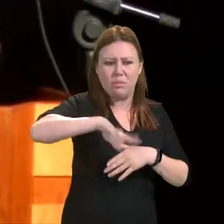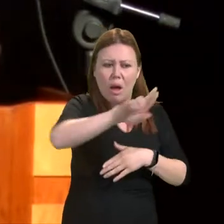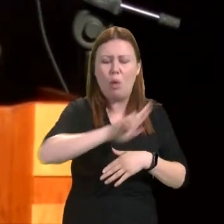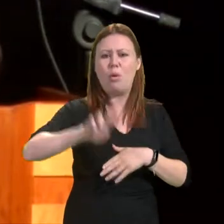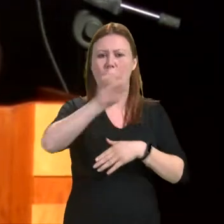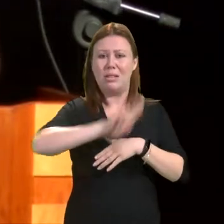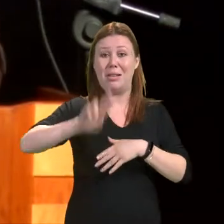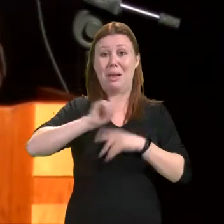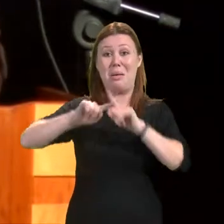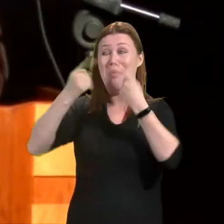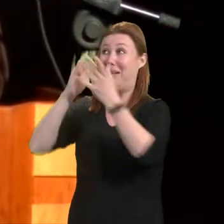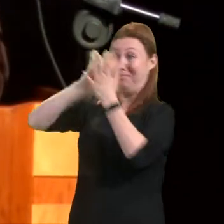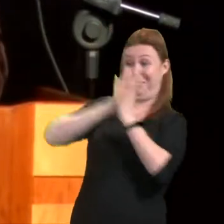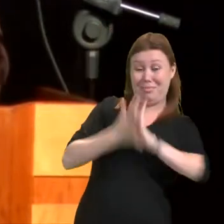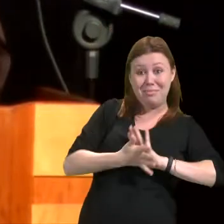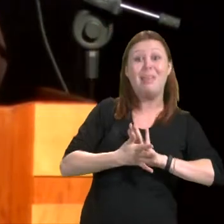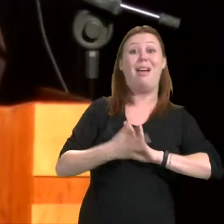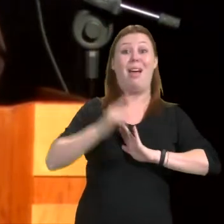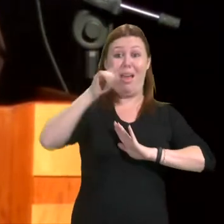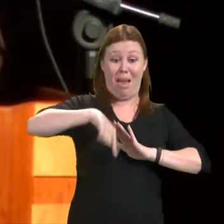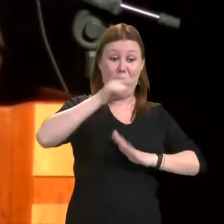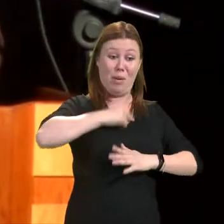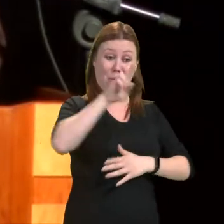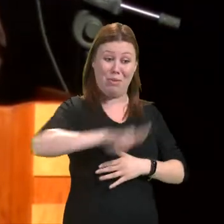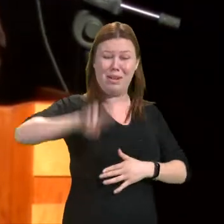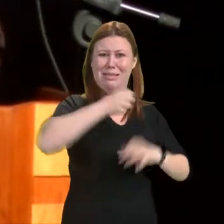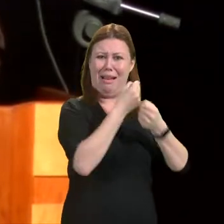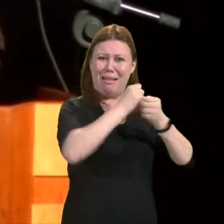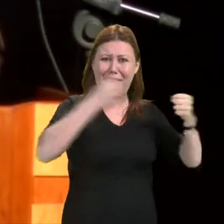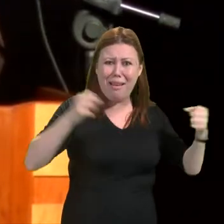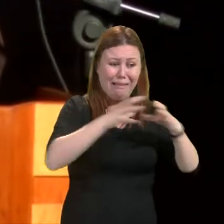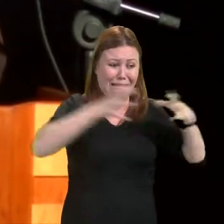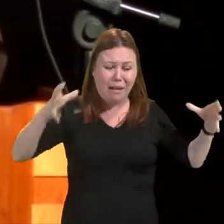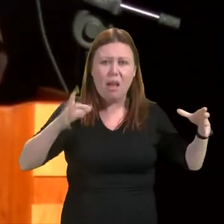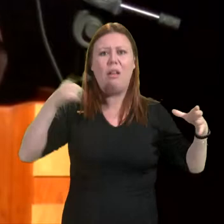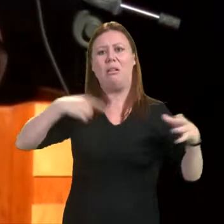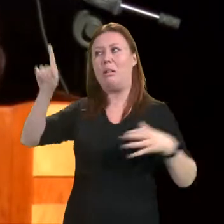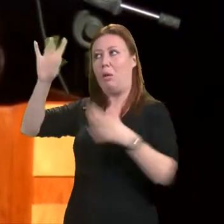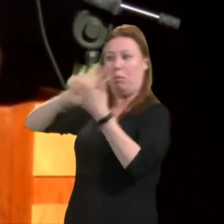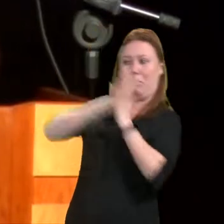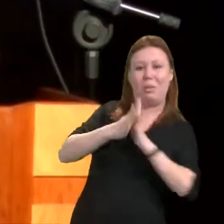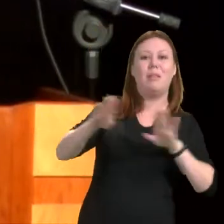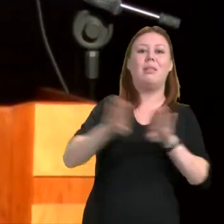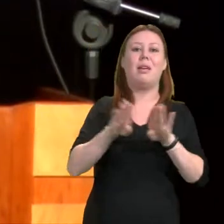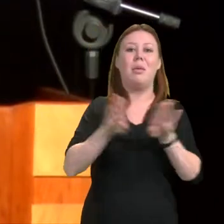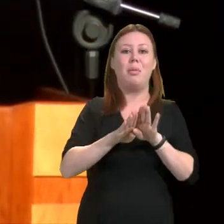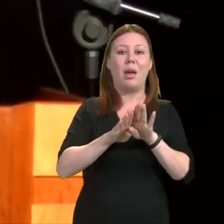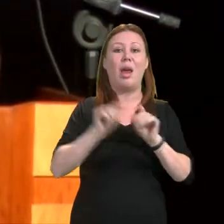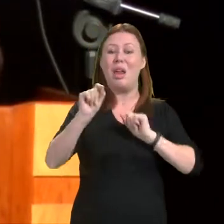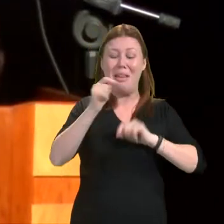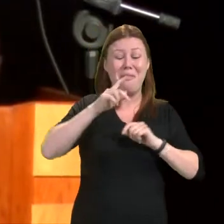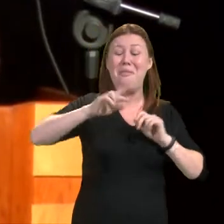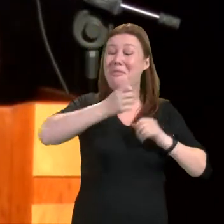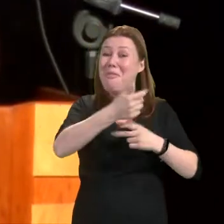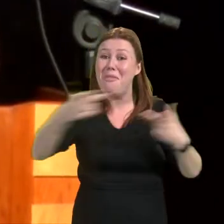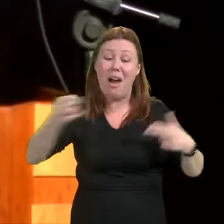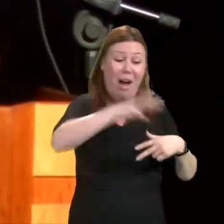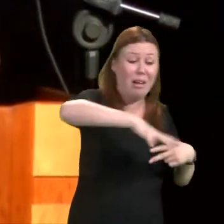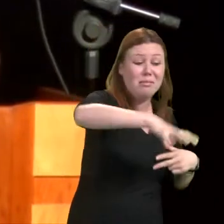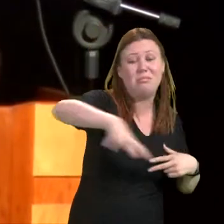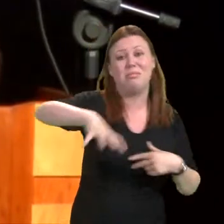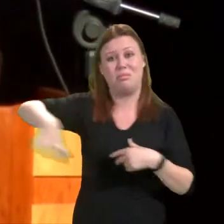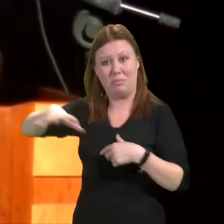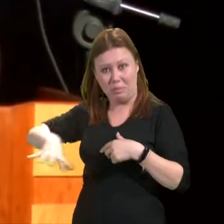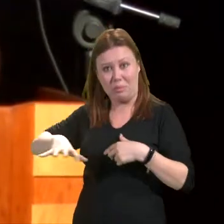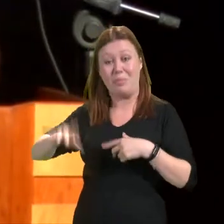tamanho que a universidade tomou, como o Ricardo falou, na questão dos campos externalizados. E esse ataque